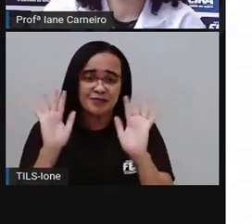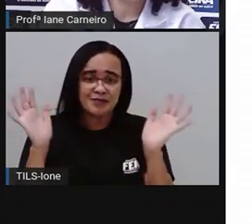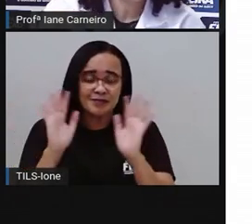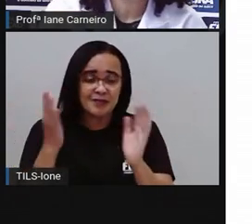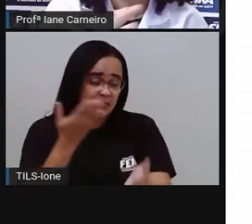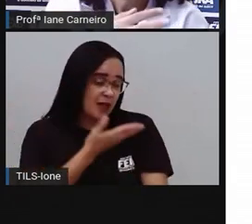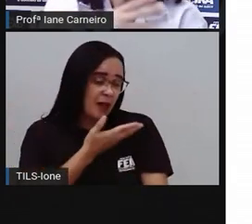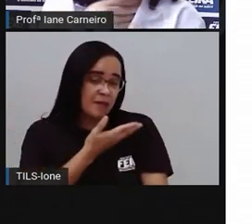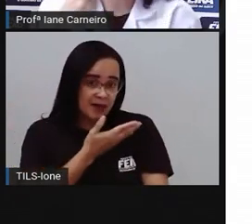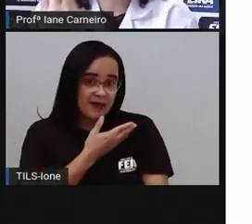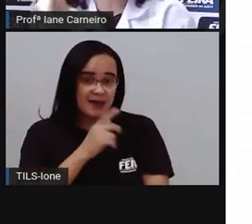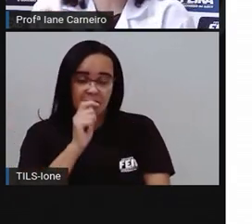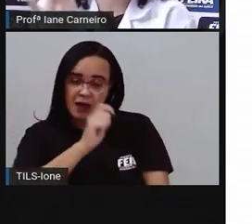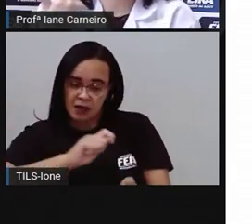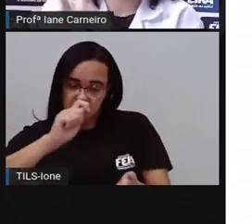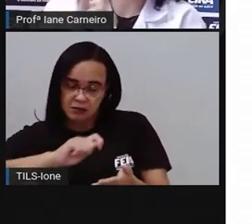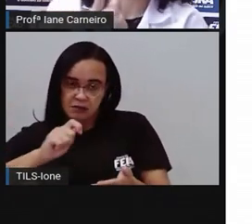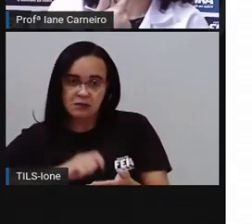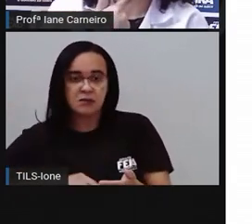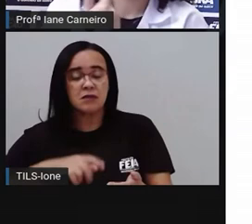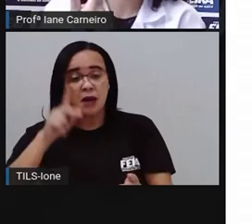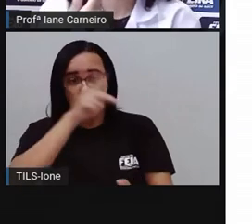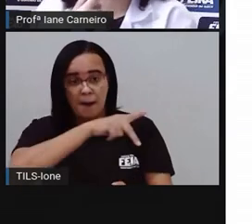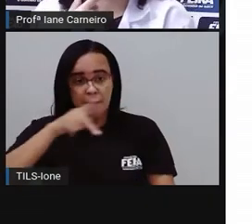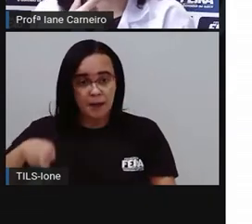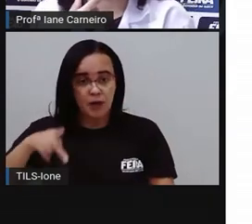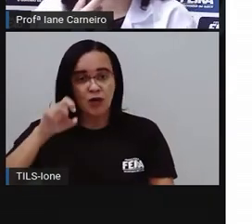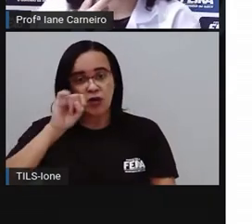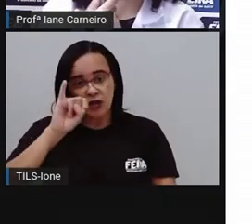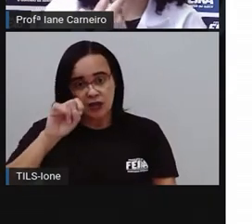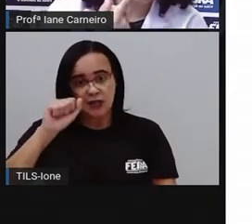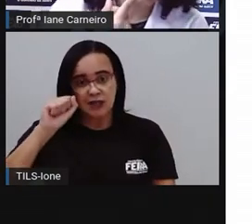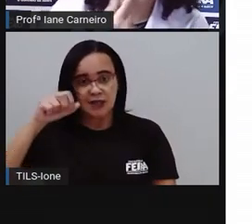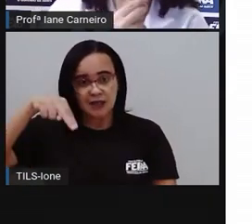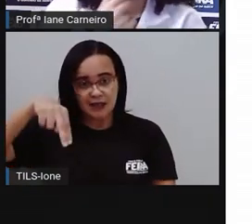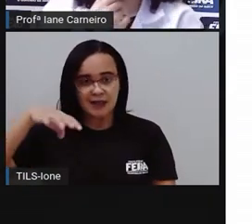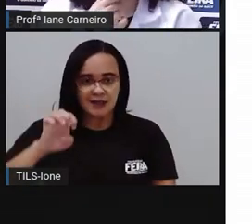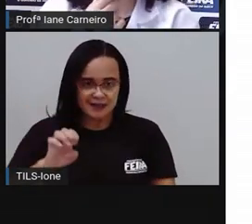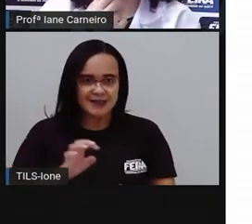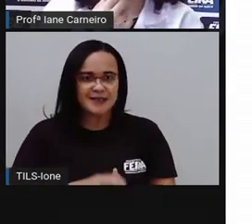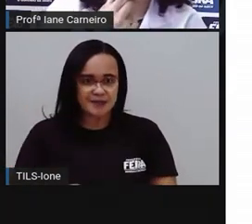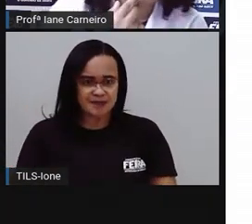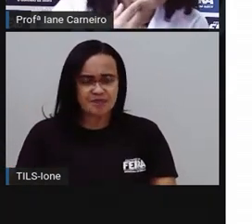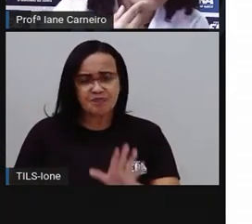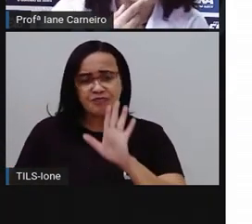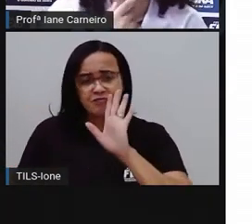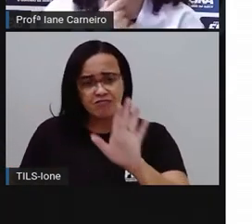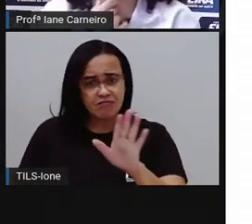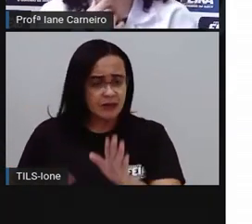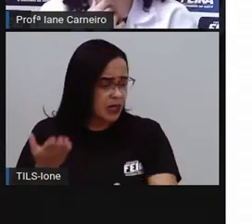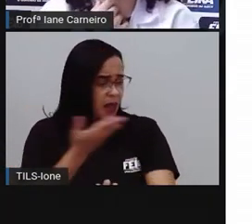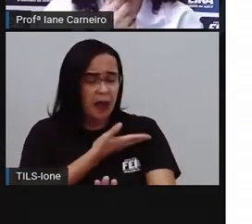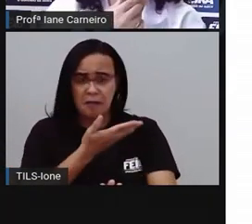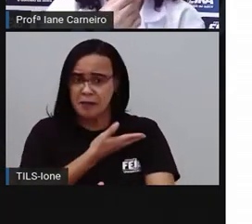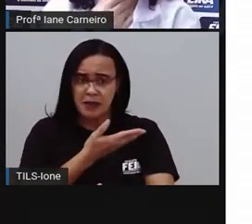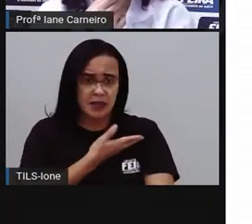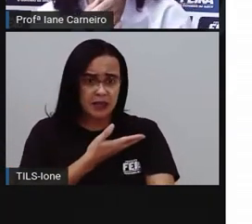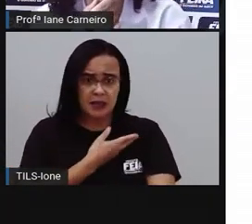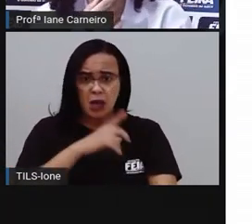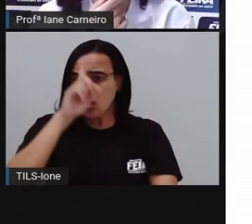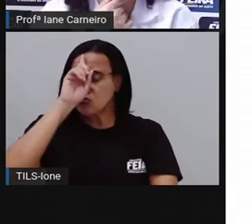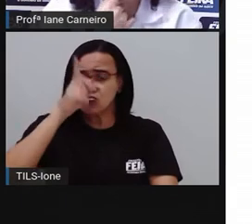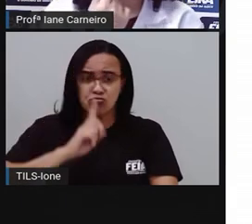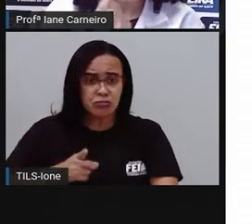casa, né? E é suficiente eu falar com Dani, ó, Dani, minha casa é grande, minha casa é branca, minha casa tem um portão